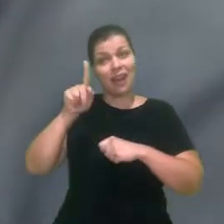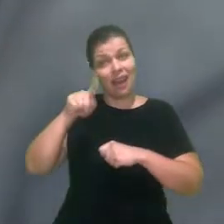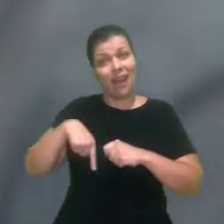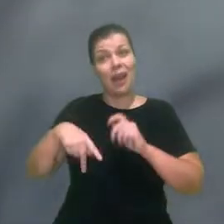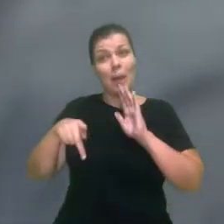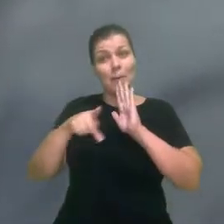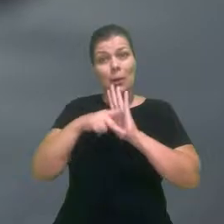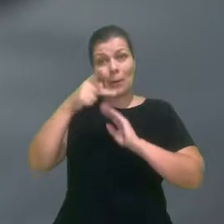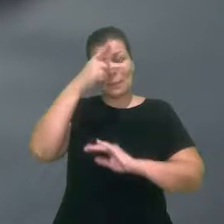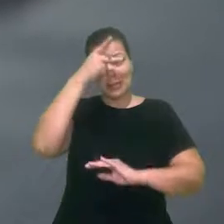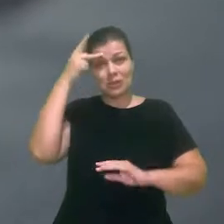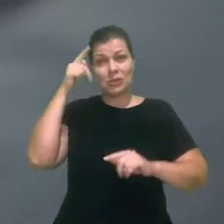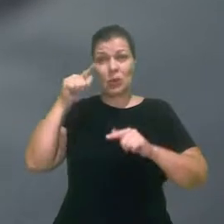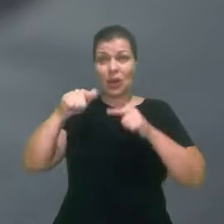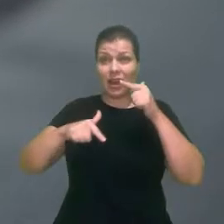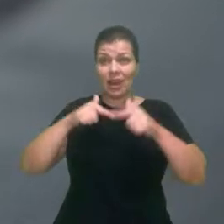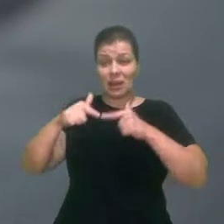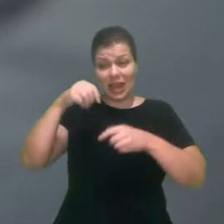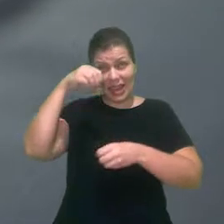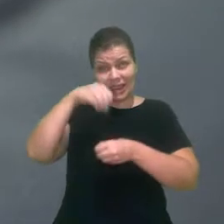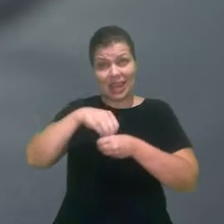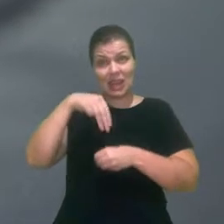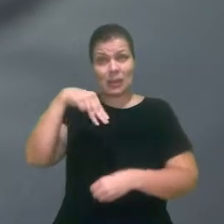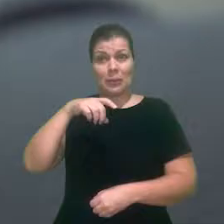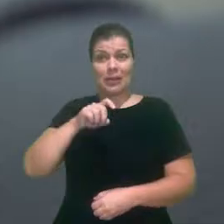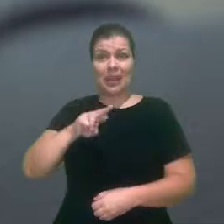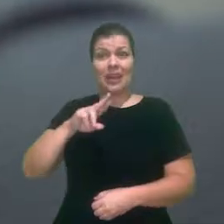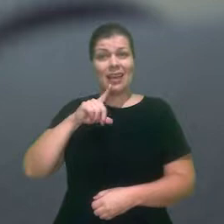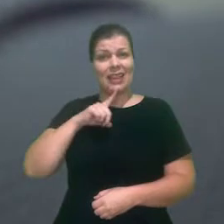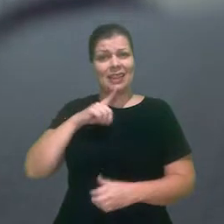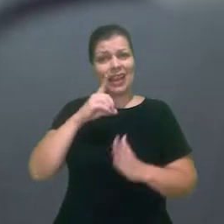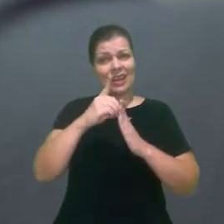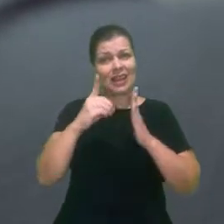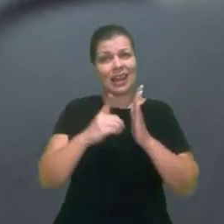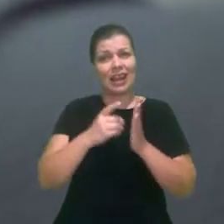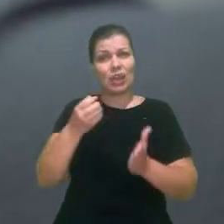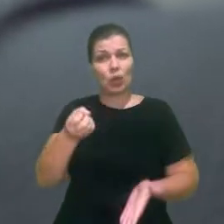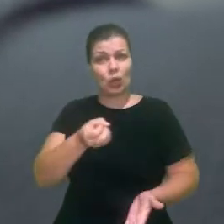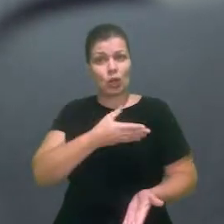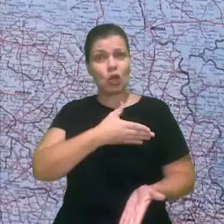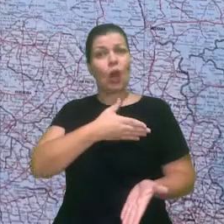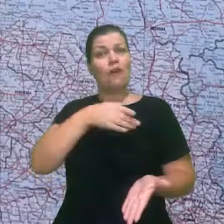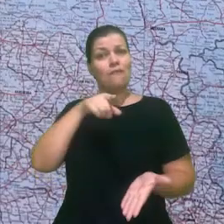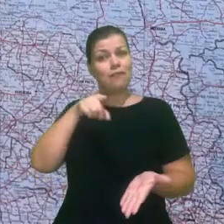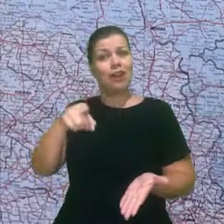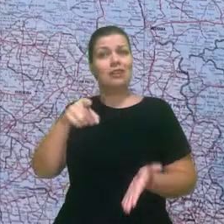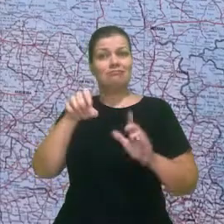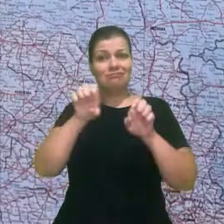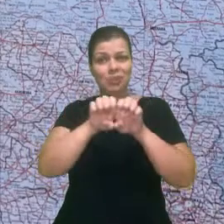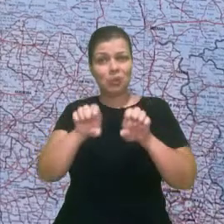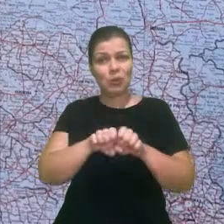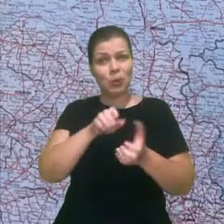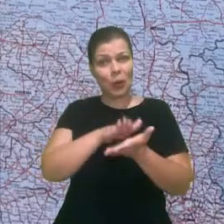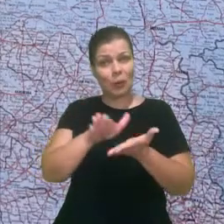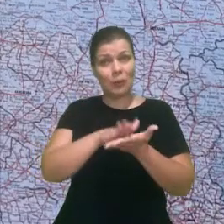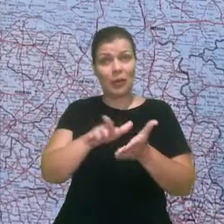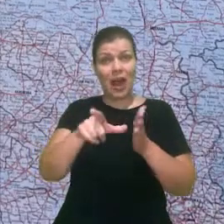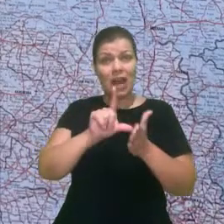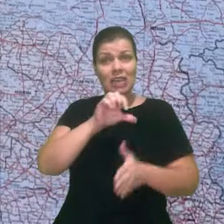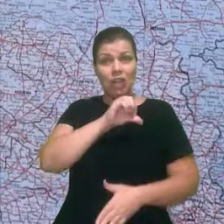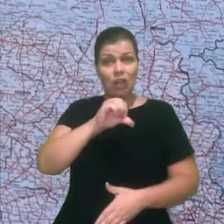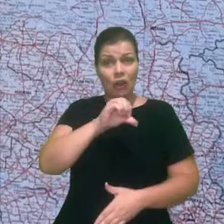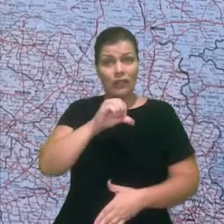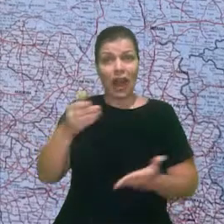nesta casa e que com o decreto da nova estrutura recém-publicada, nós passamos de 99 para 427